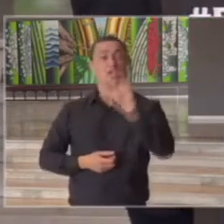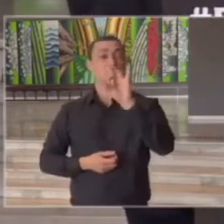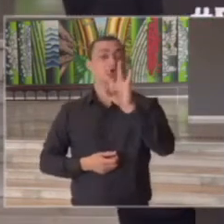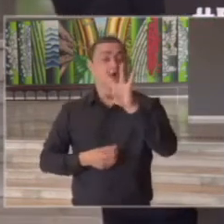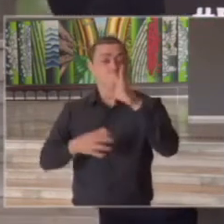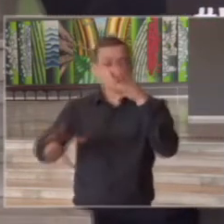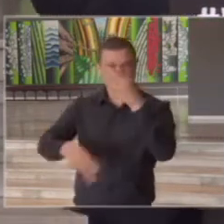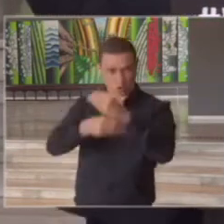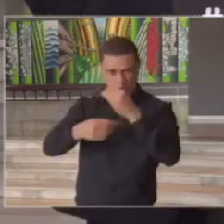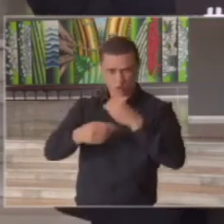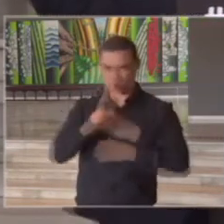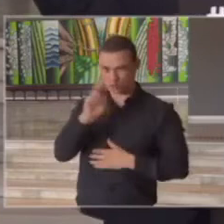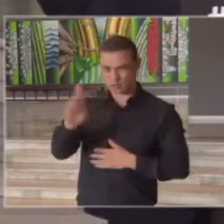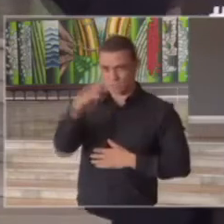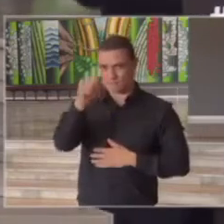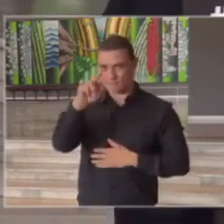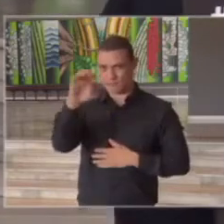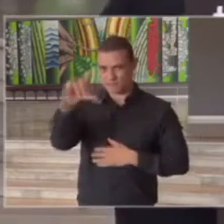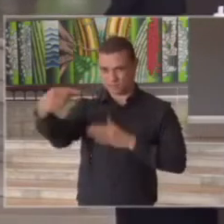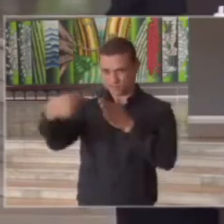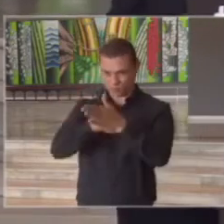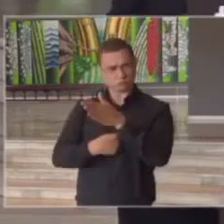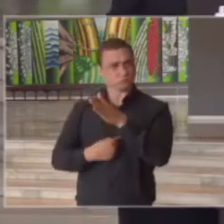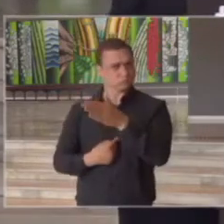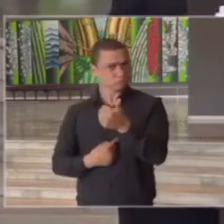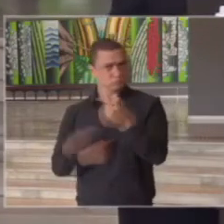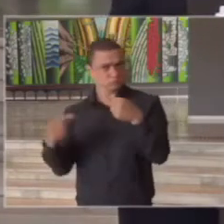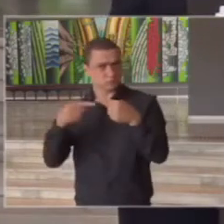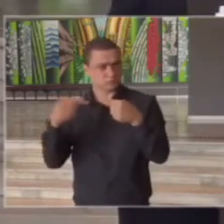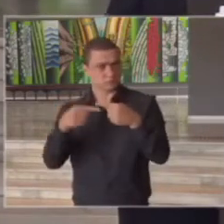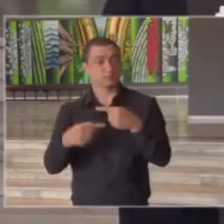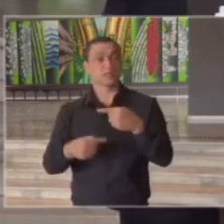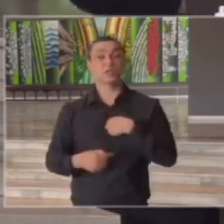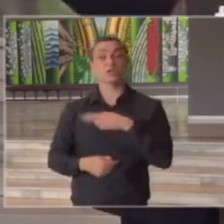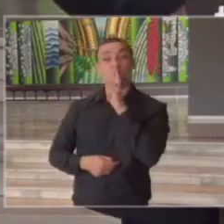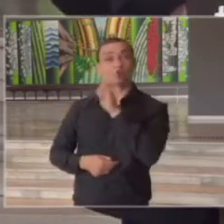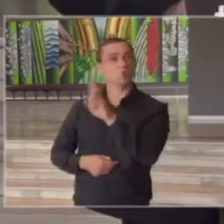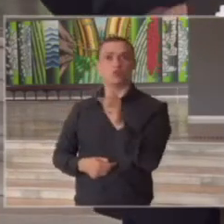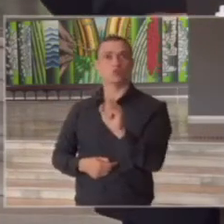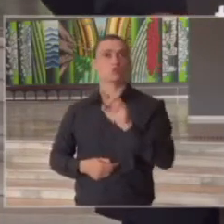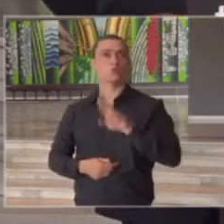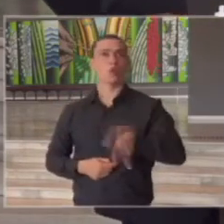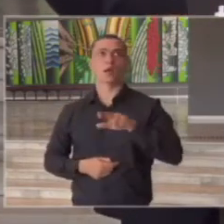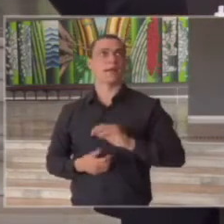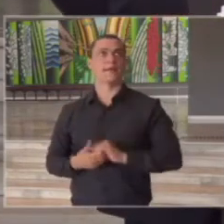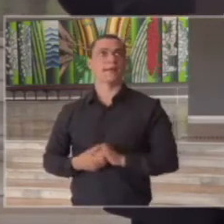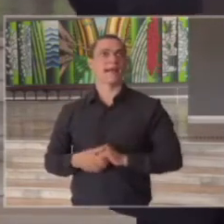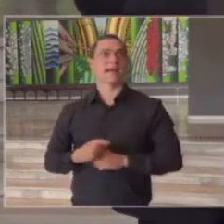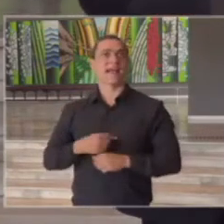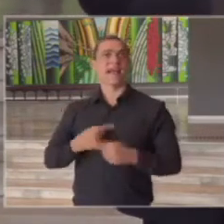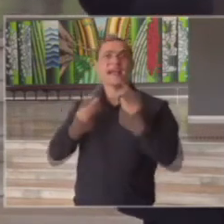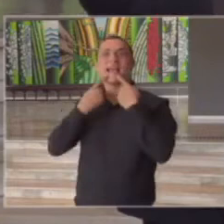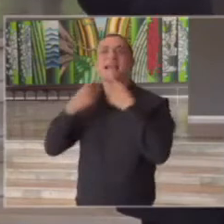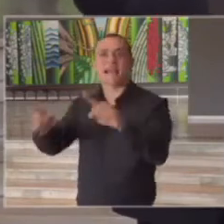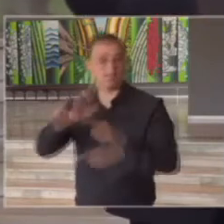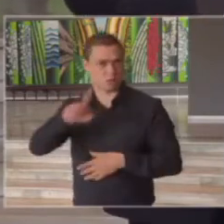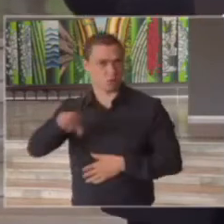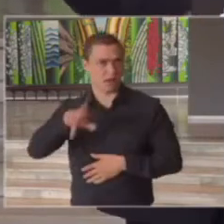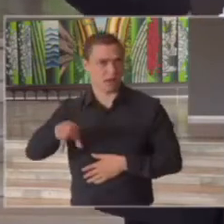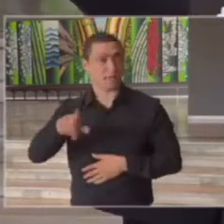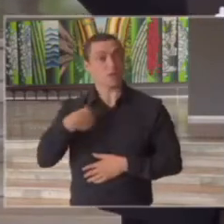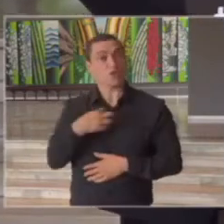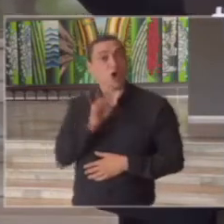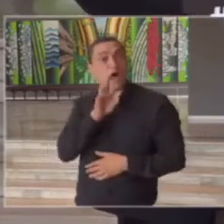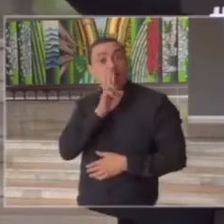Marcelo a sua pergunta é totalmente pertinente o reforço não é a crítica e sim a